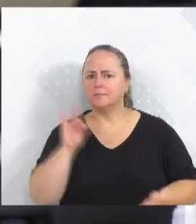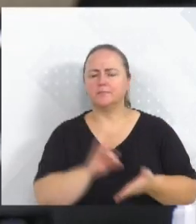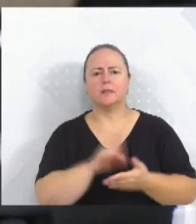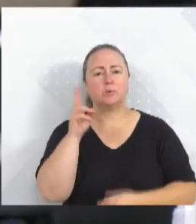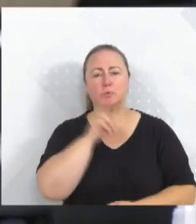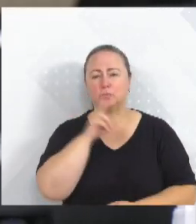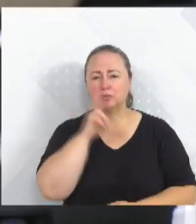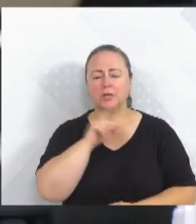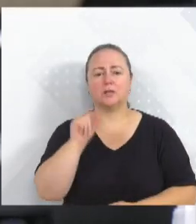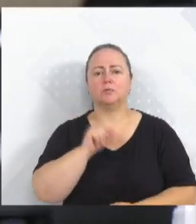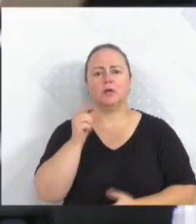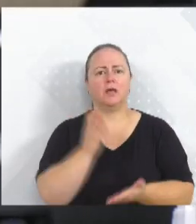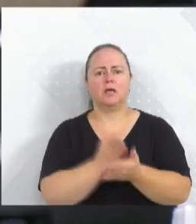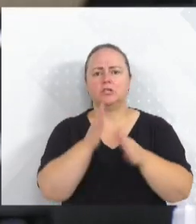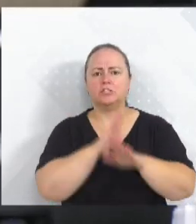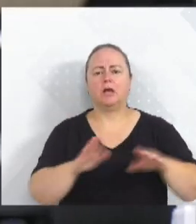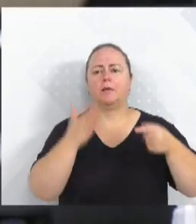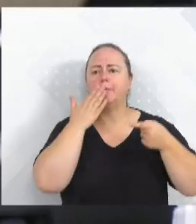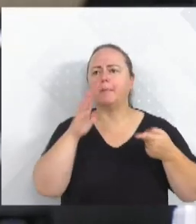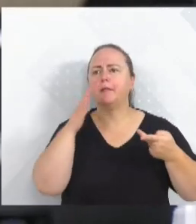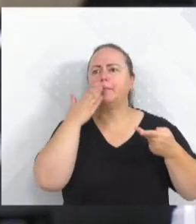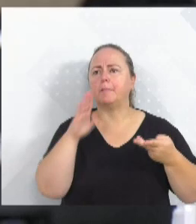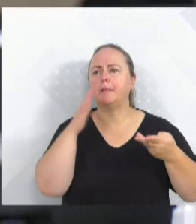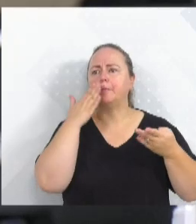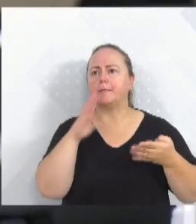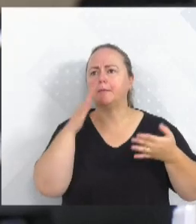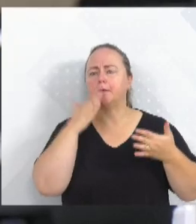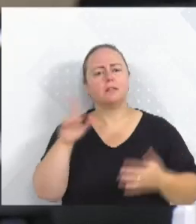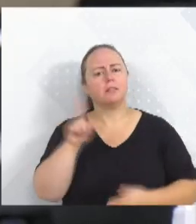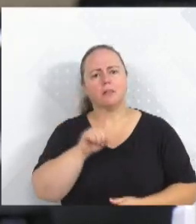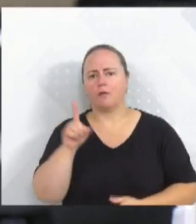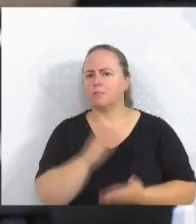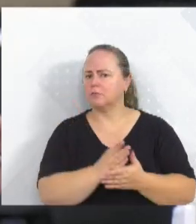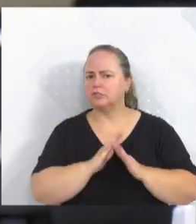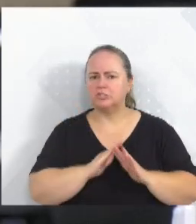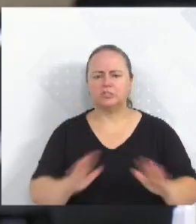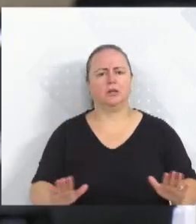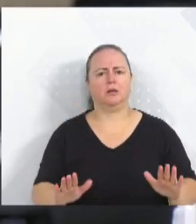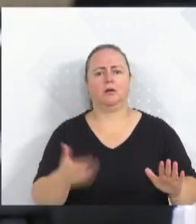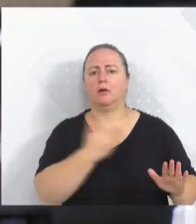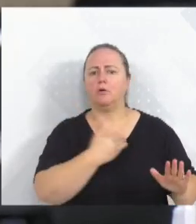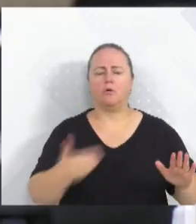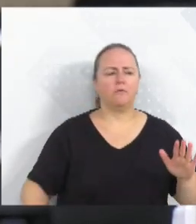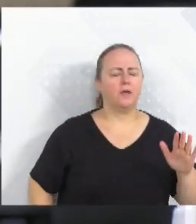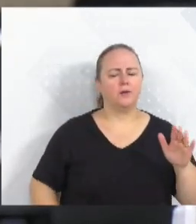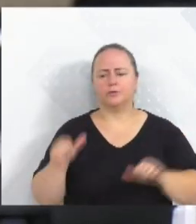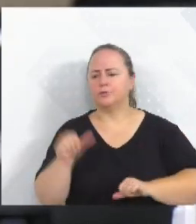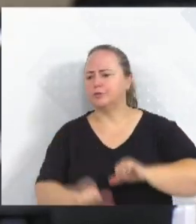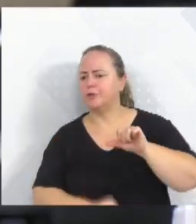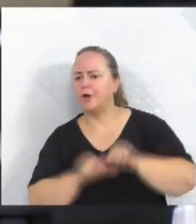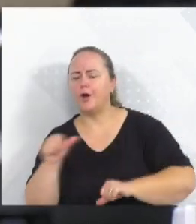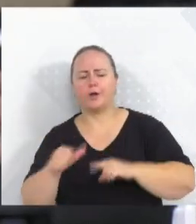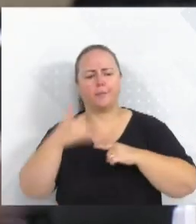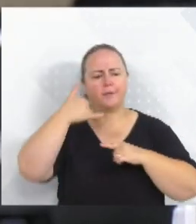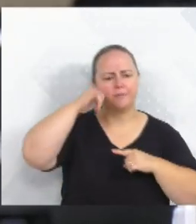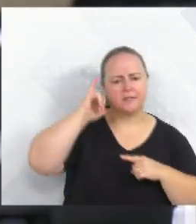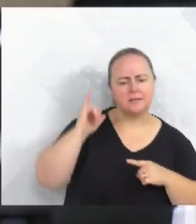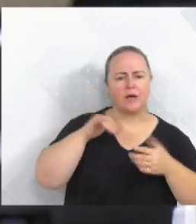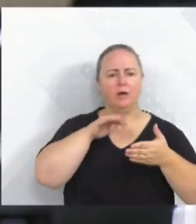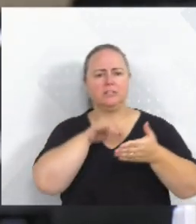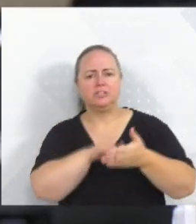das falácias e das promessas, porque não dá. Entra o governo, sai o governo, e nós ficamos aqui discutindo prevenção, barragem, dique,